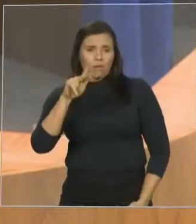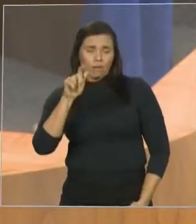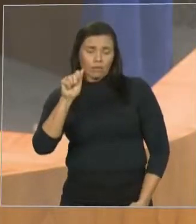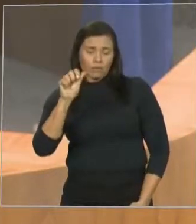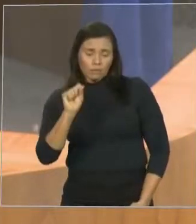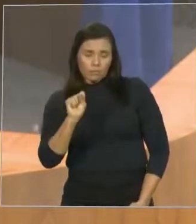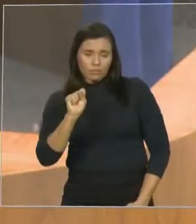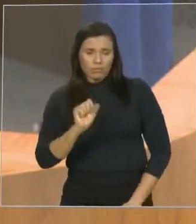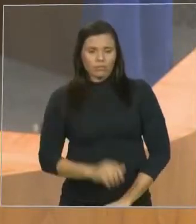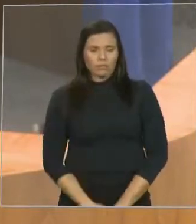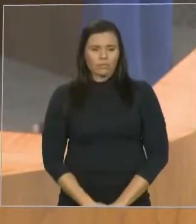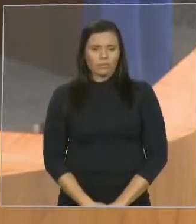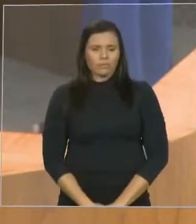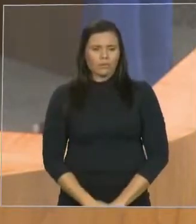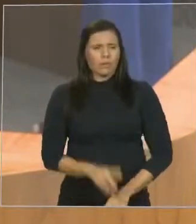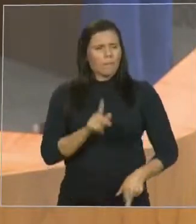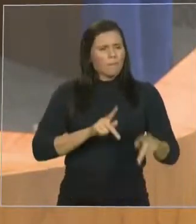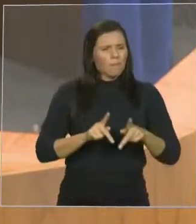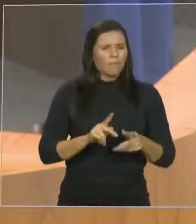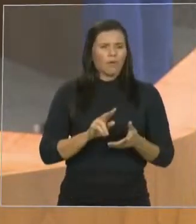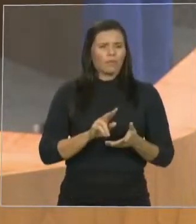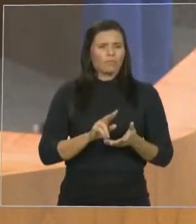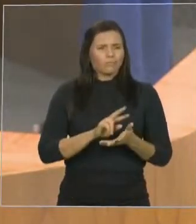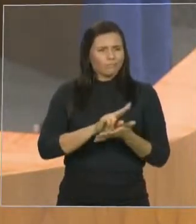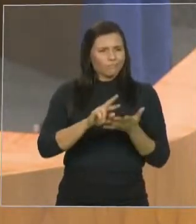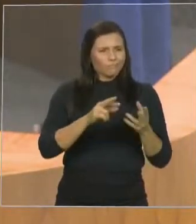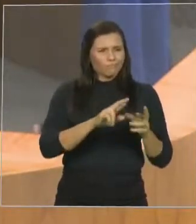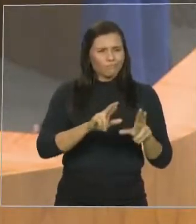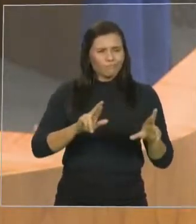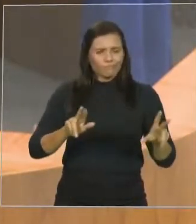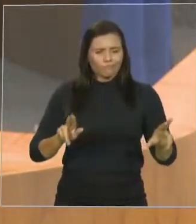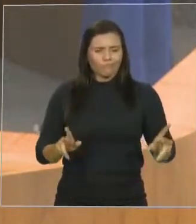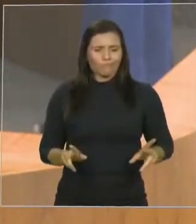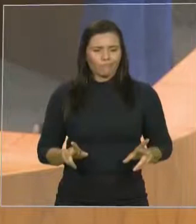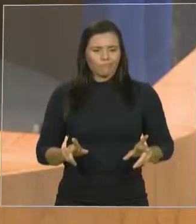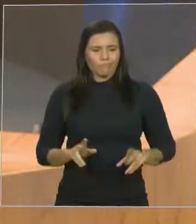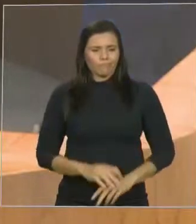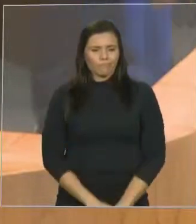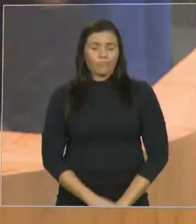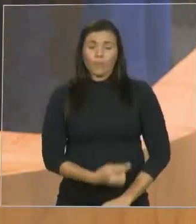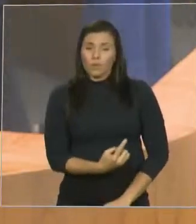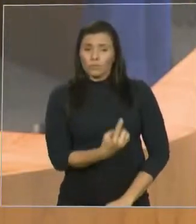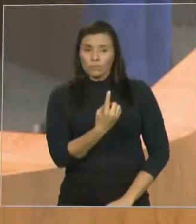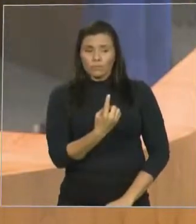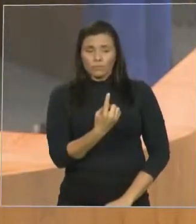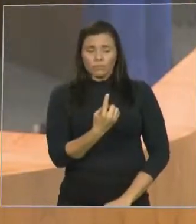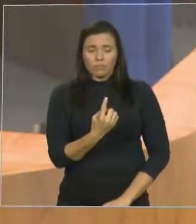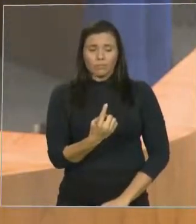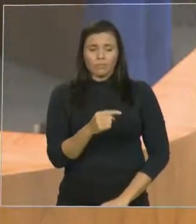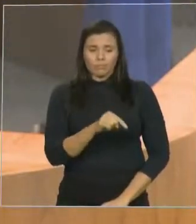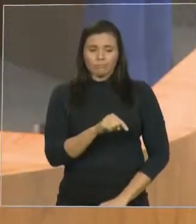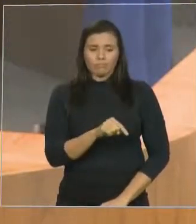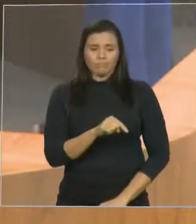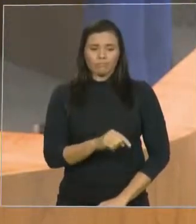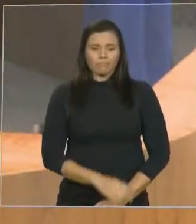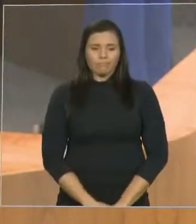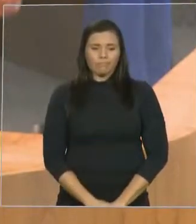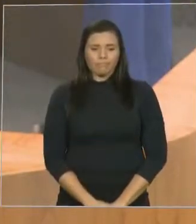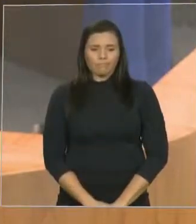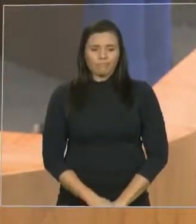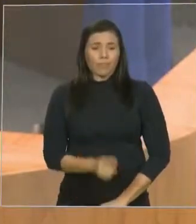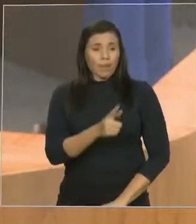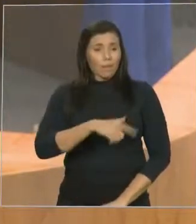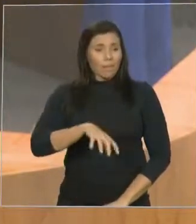povoados diferentes. Um desses povoados, um desse povoado é uma área de